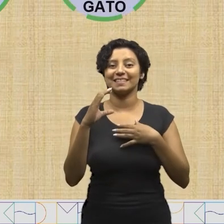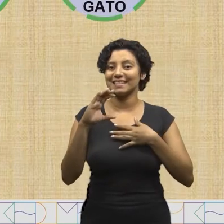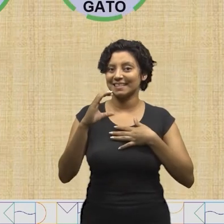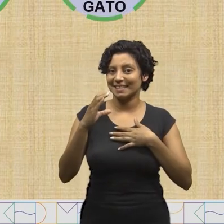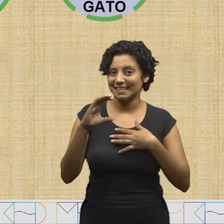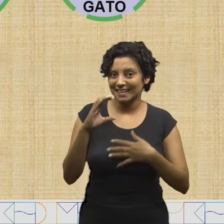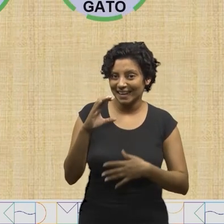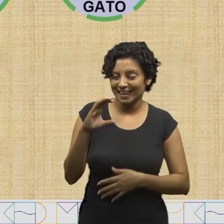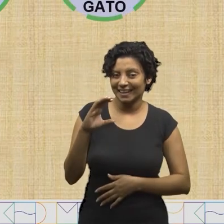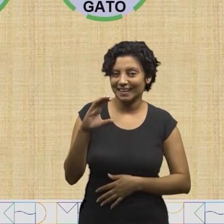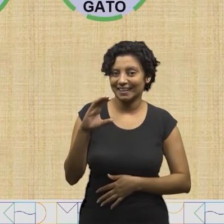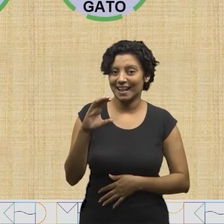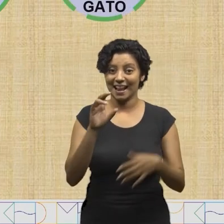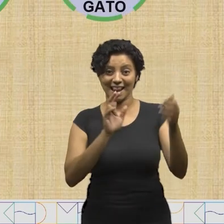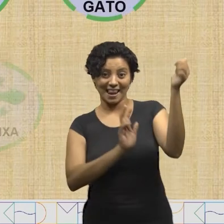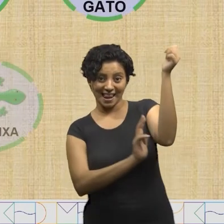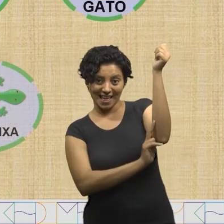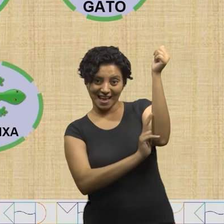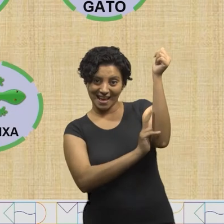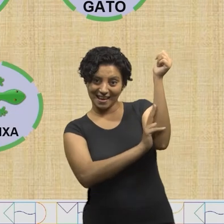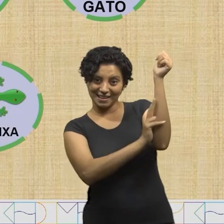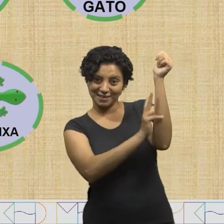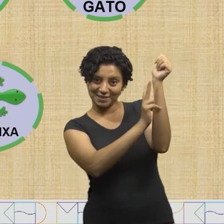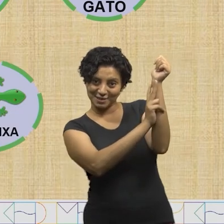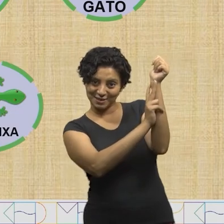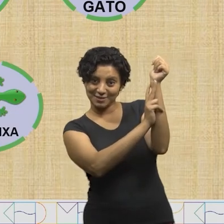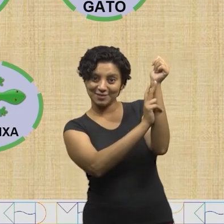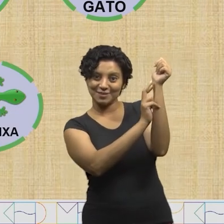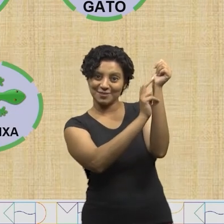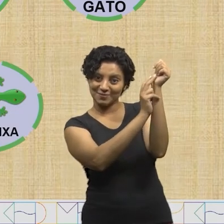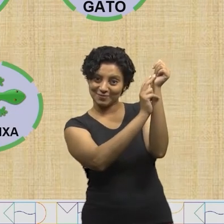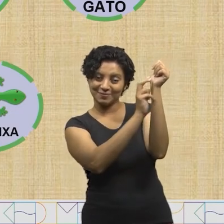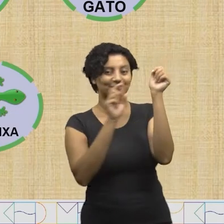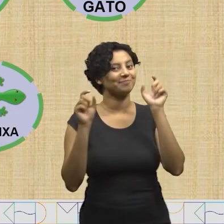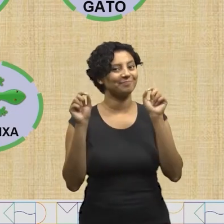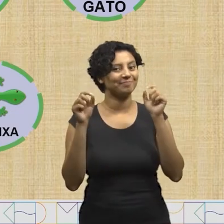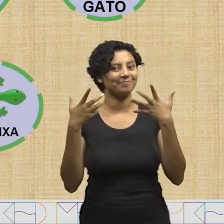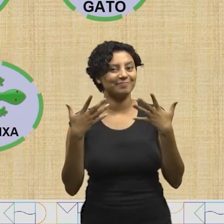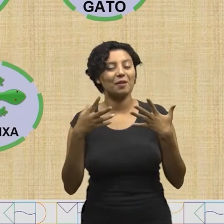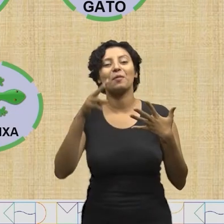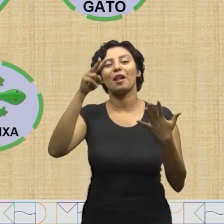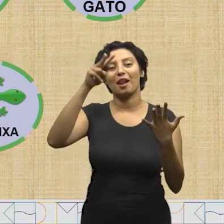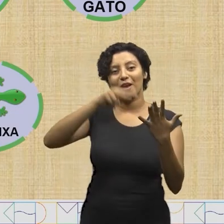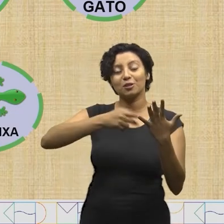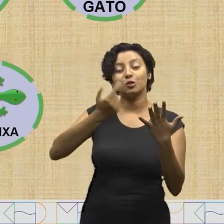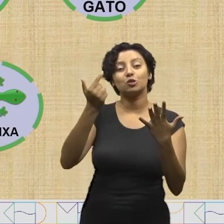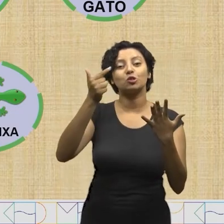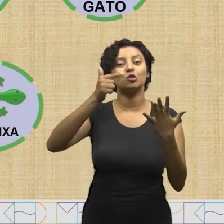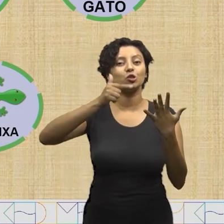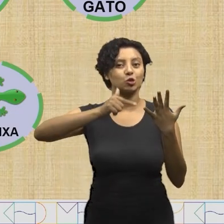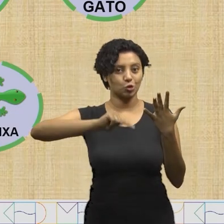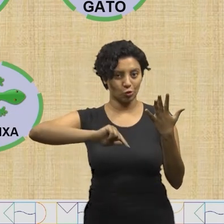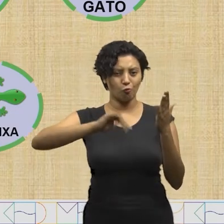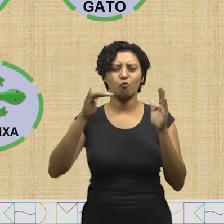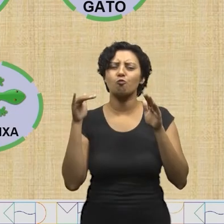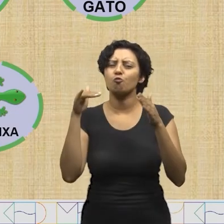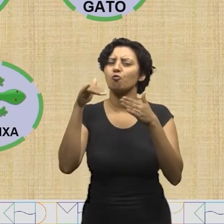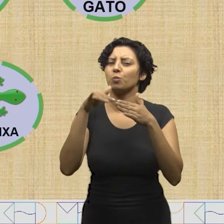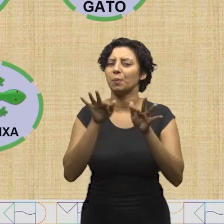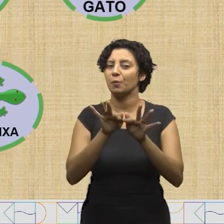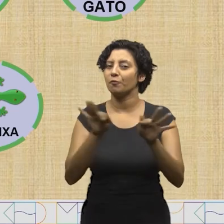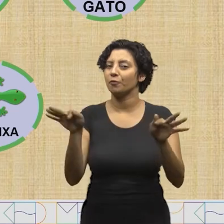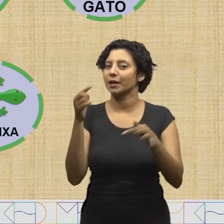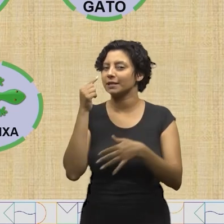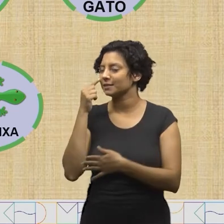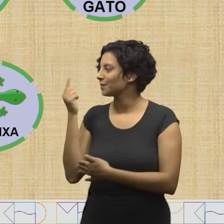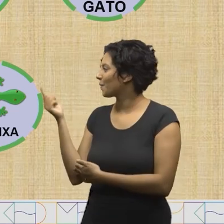será que é a letrinha C? A lagartixa. Vamos ler novamente o último